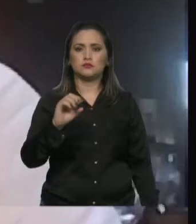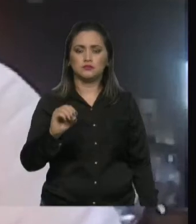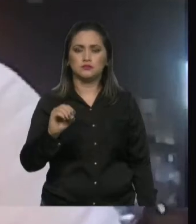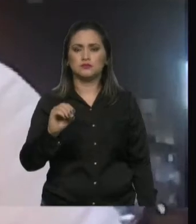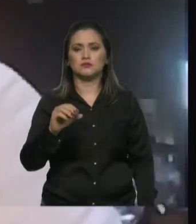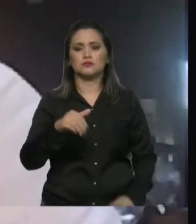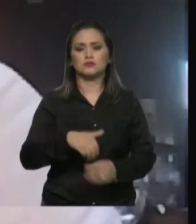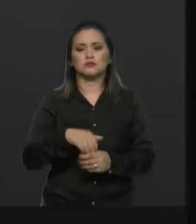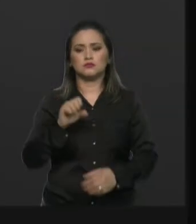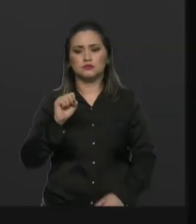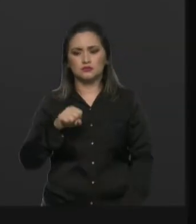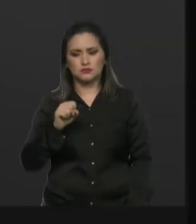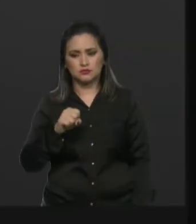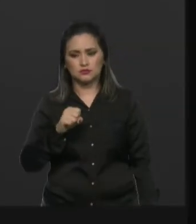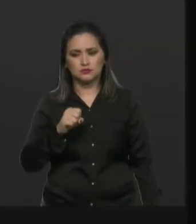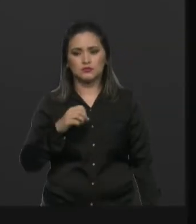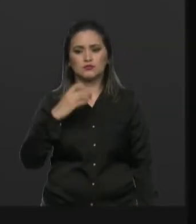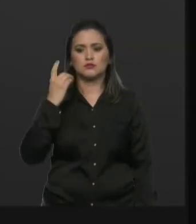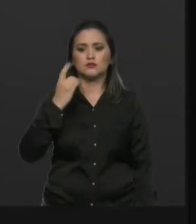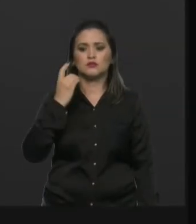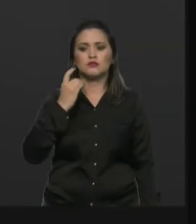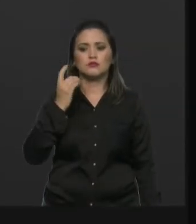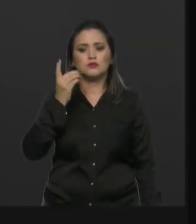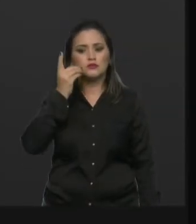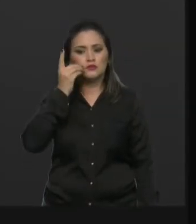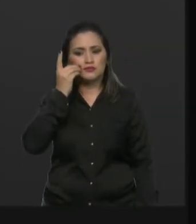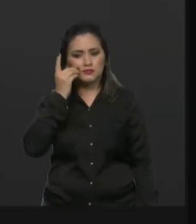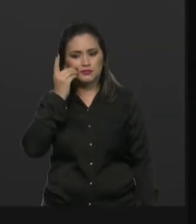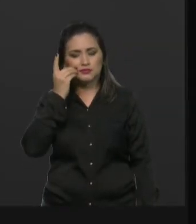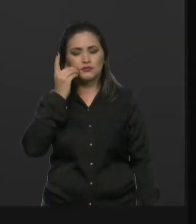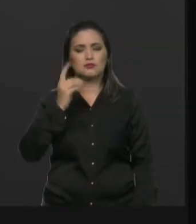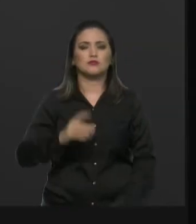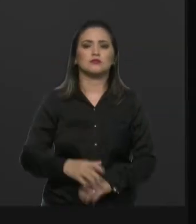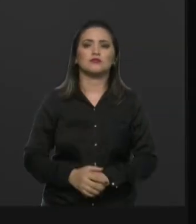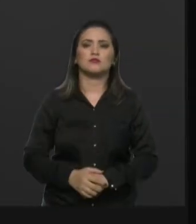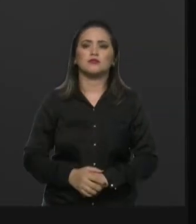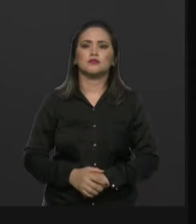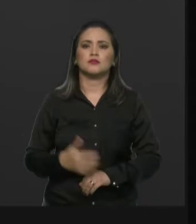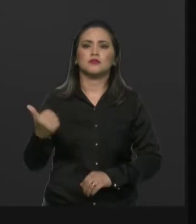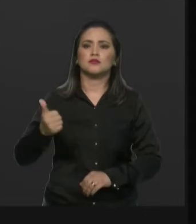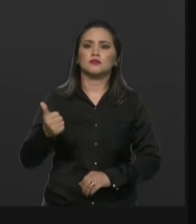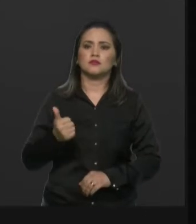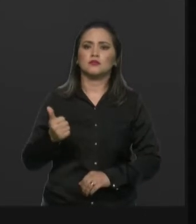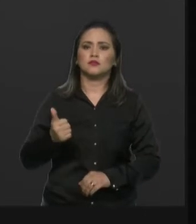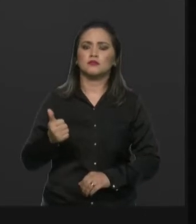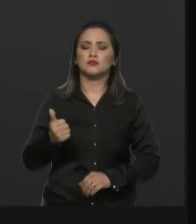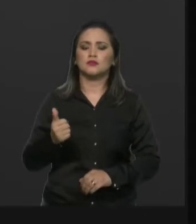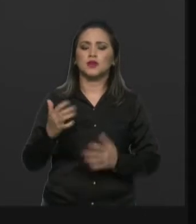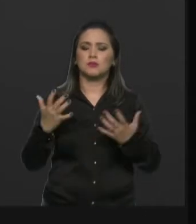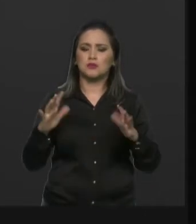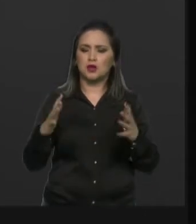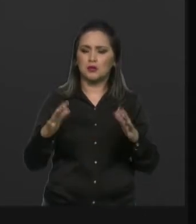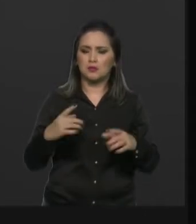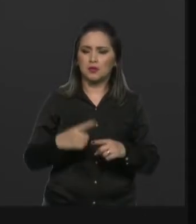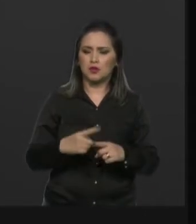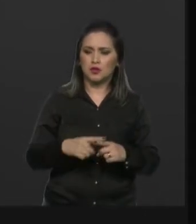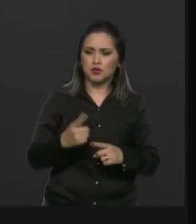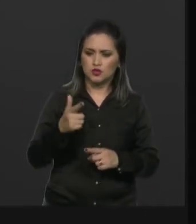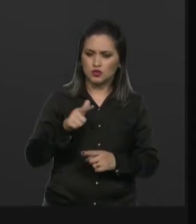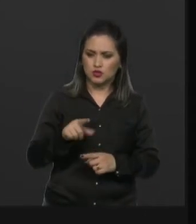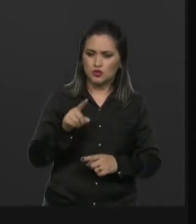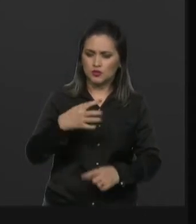A gente, primeiramente, quer parabenizar, por mais uma vez, o ser sensível à causa dos